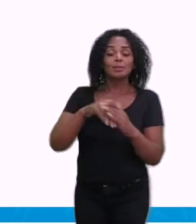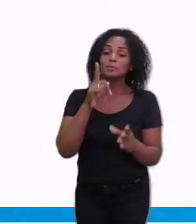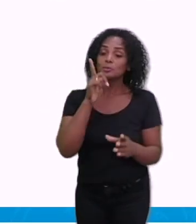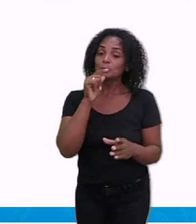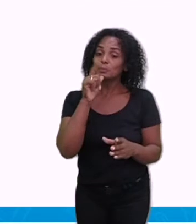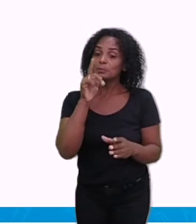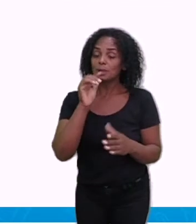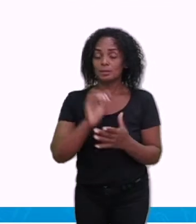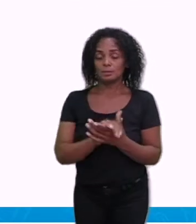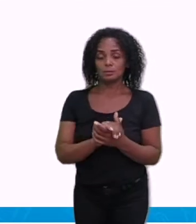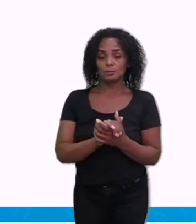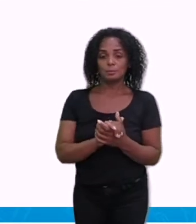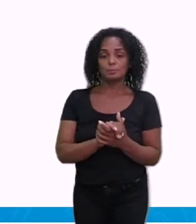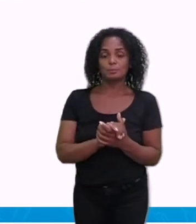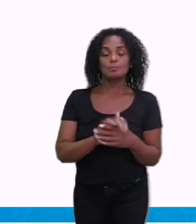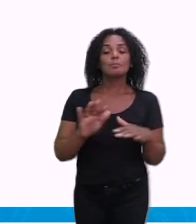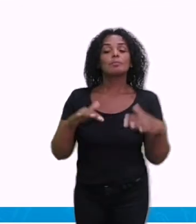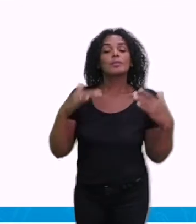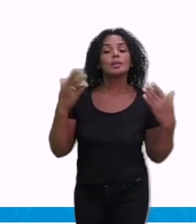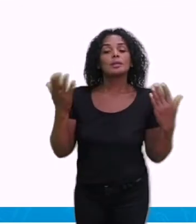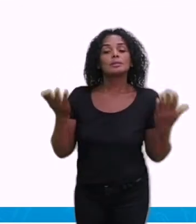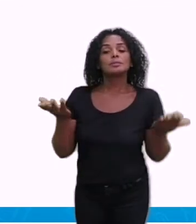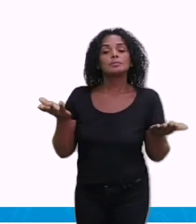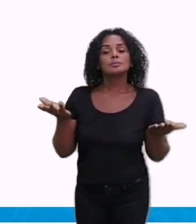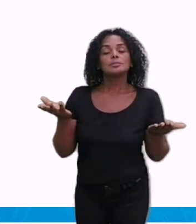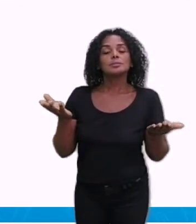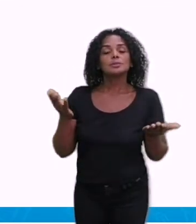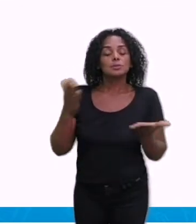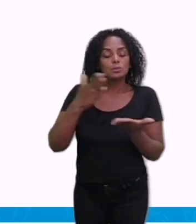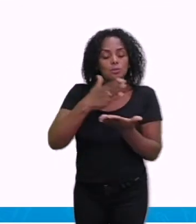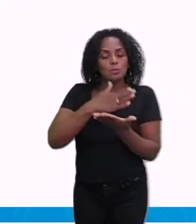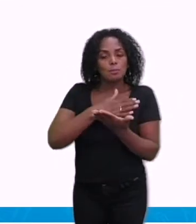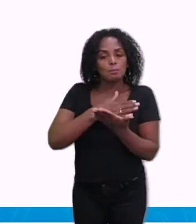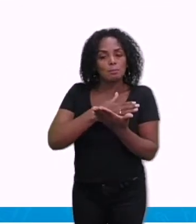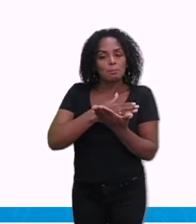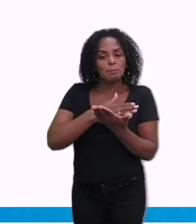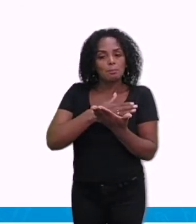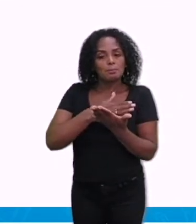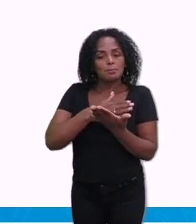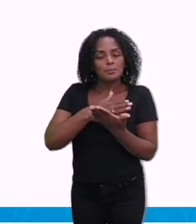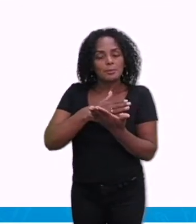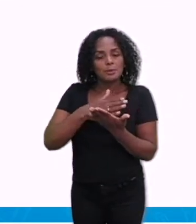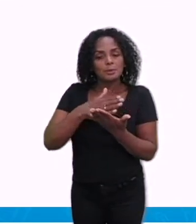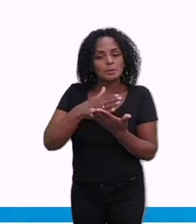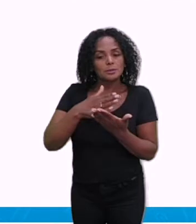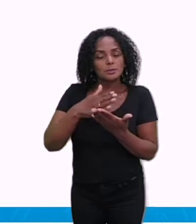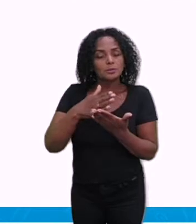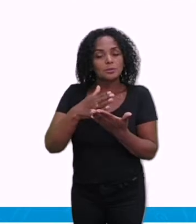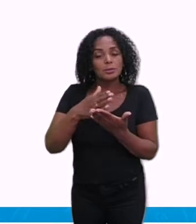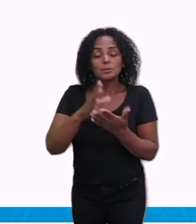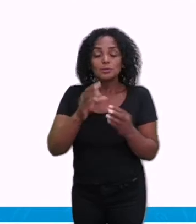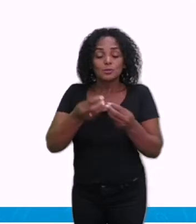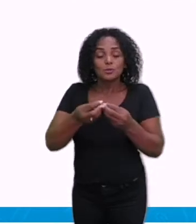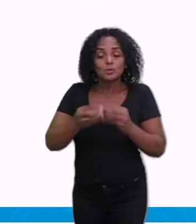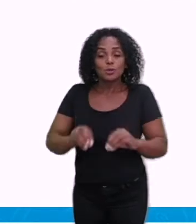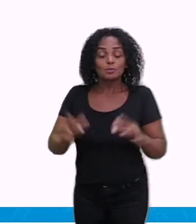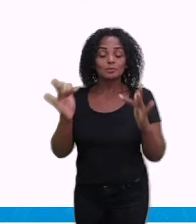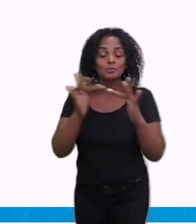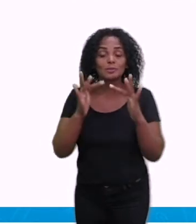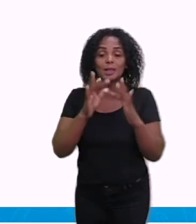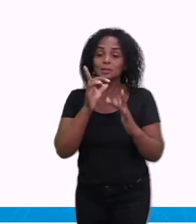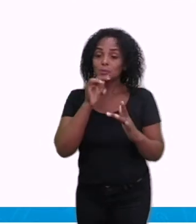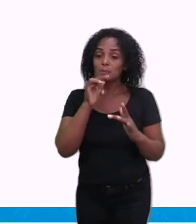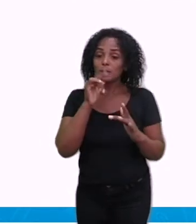aquático. Então, desde que os ovos tem ali o contato com a água, aqui no período de